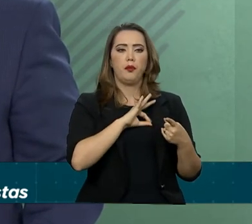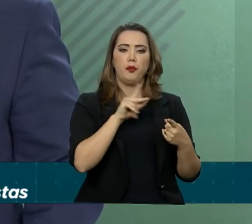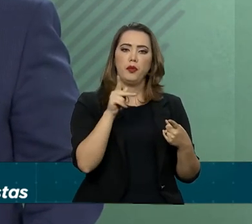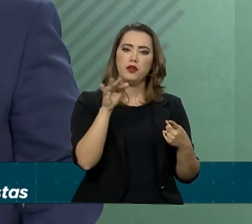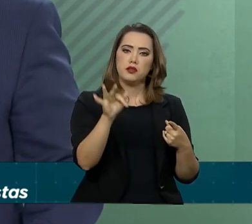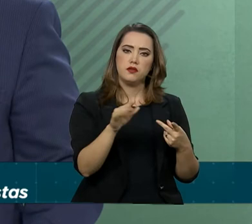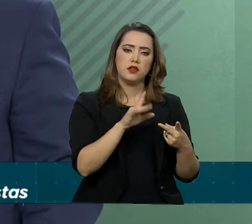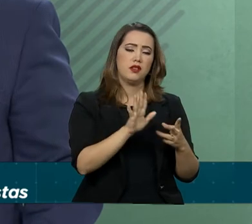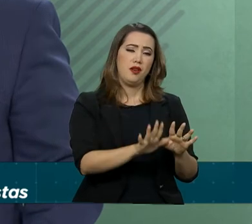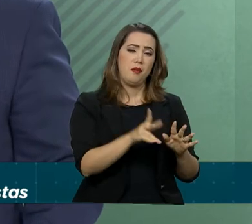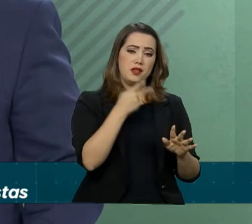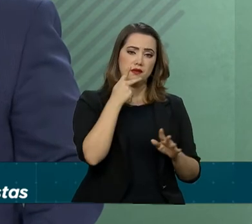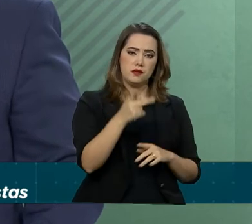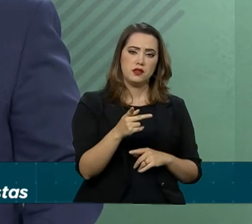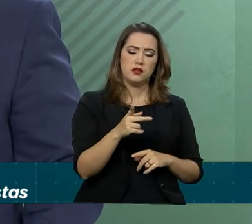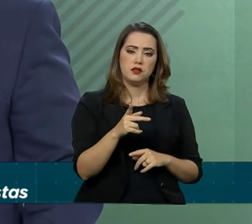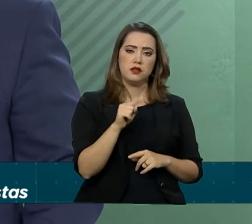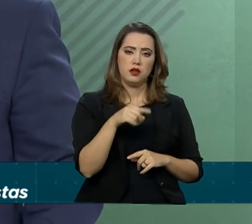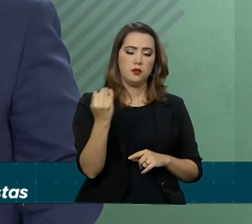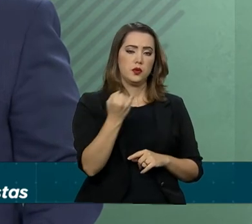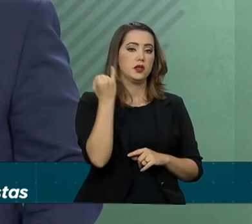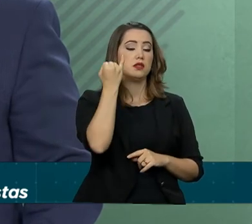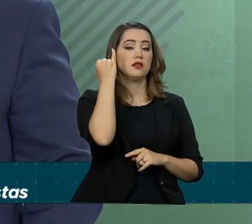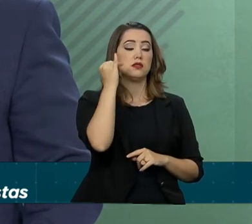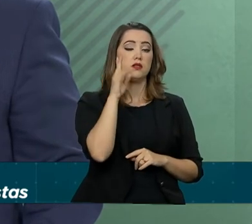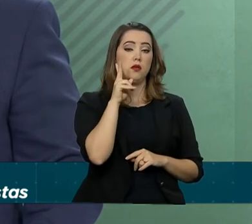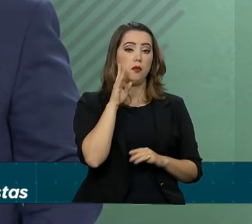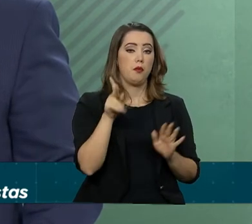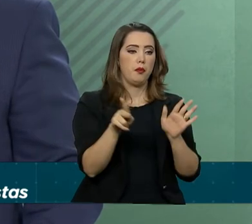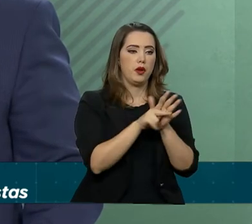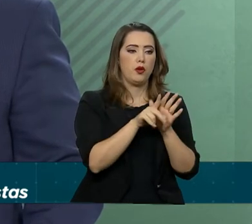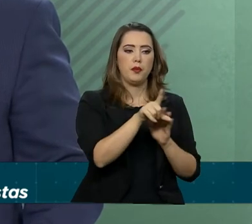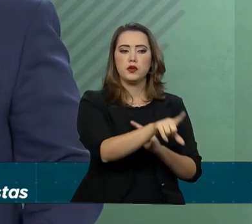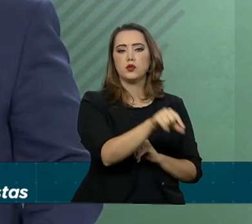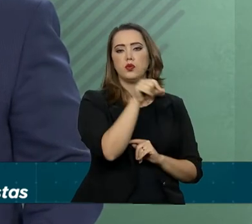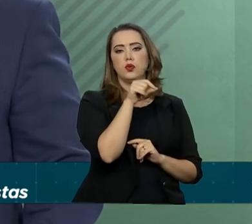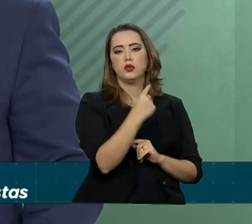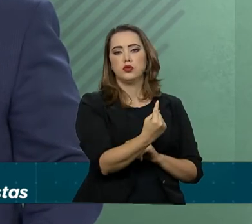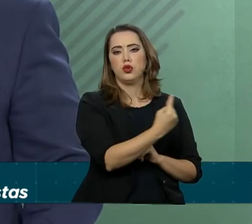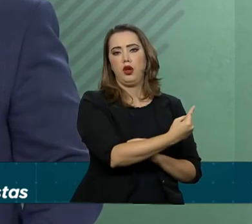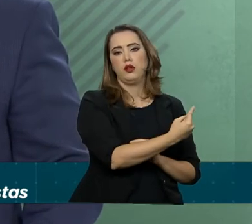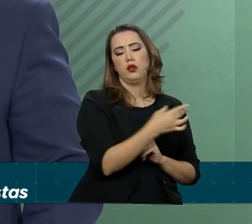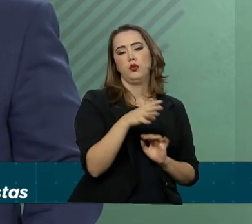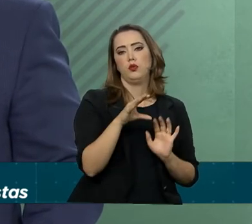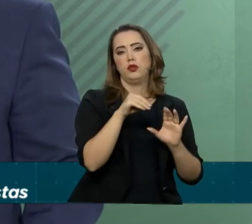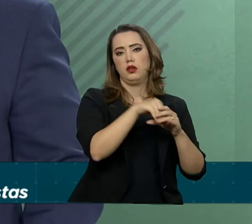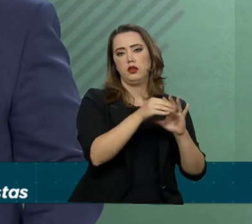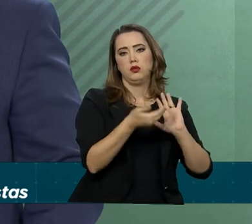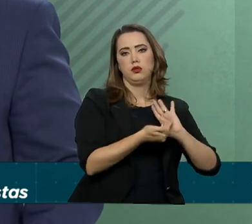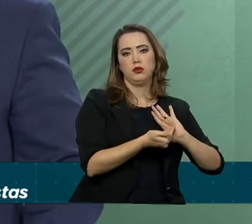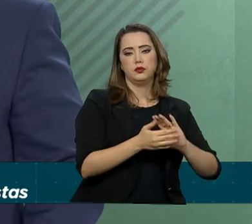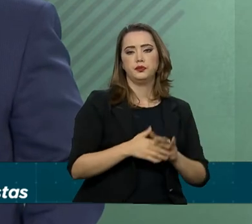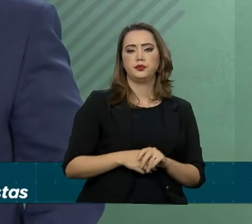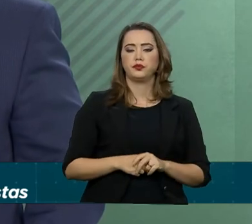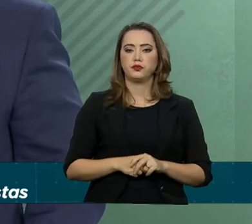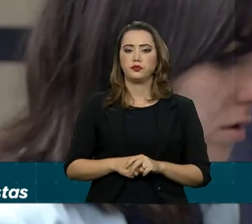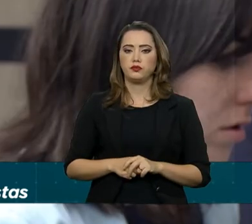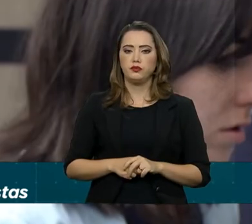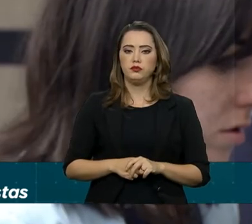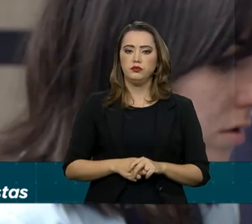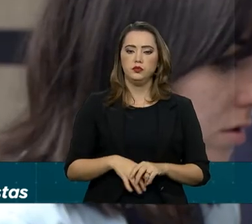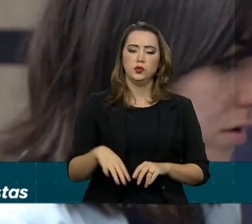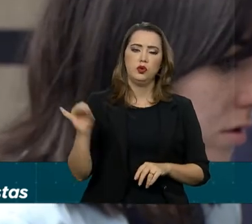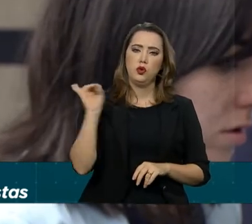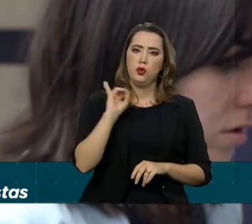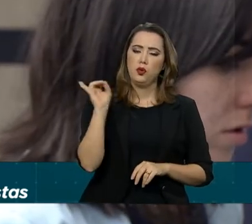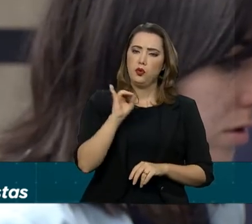mas ele gostaria de reforçar a importância que atribui à decisão da Câmara neste momento. Porta-voz, boa